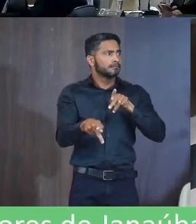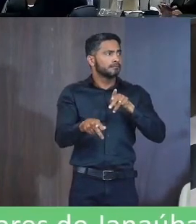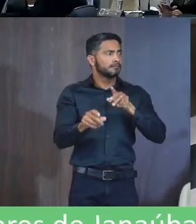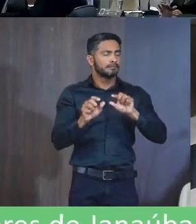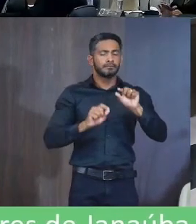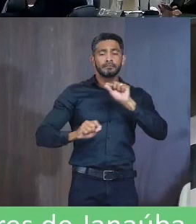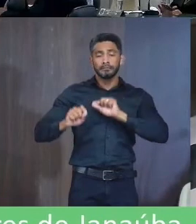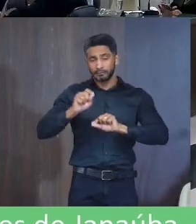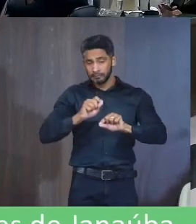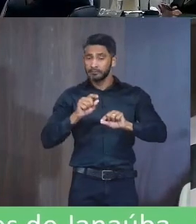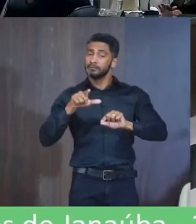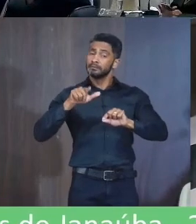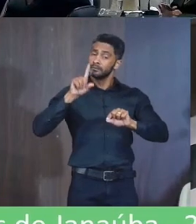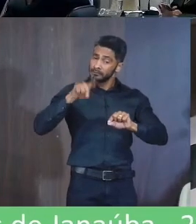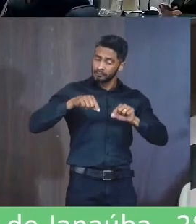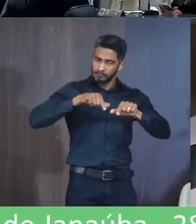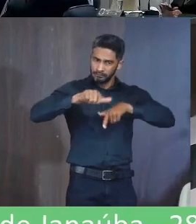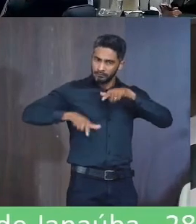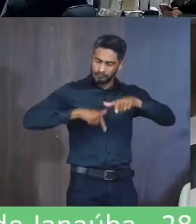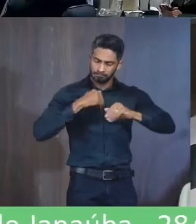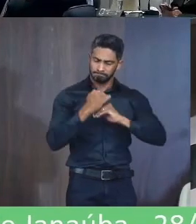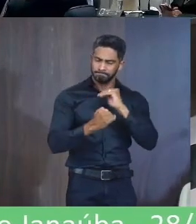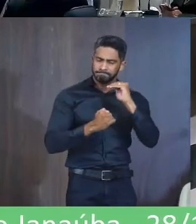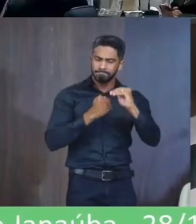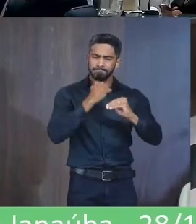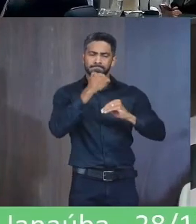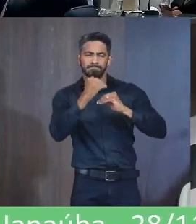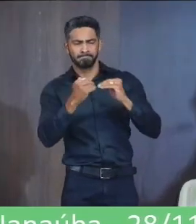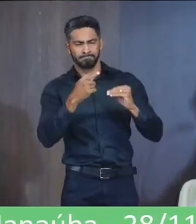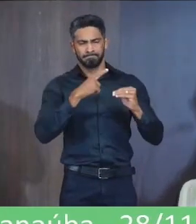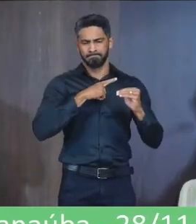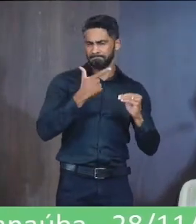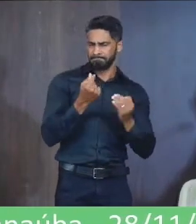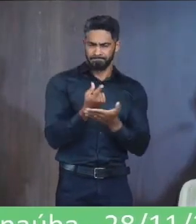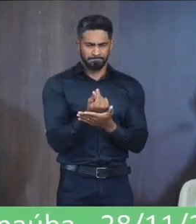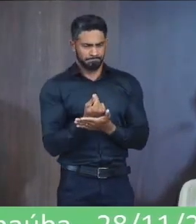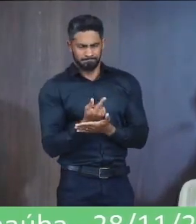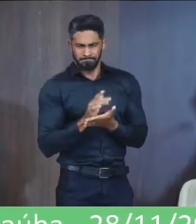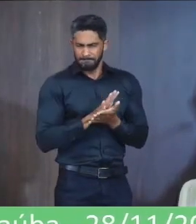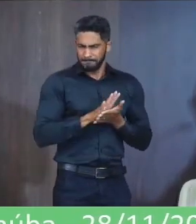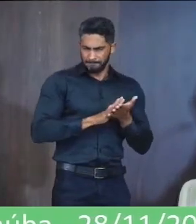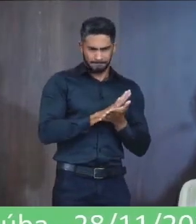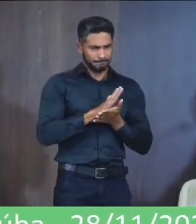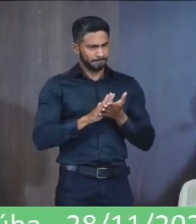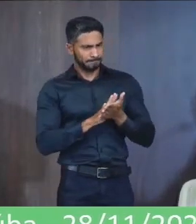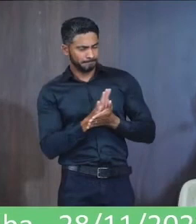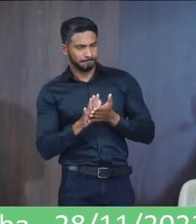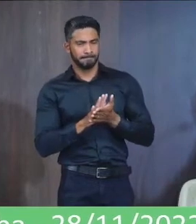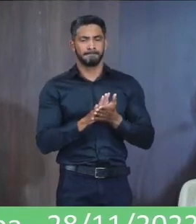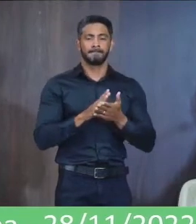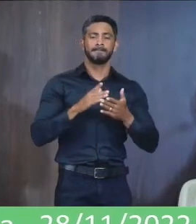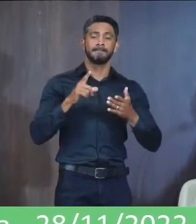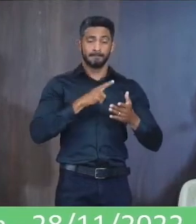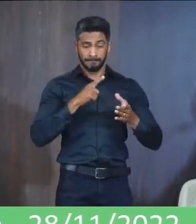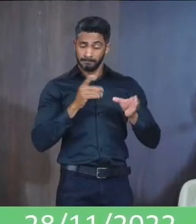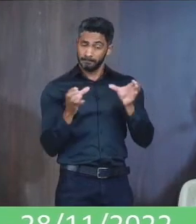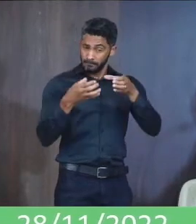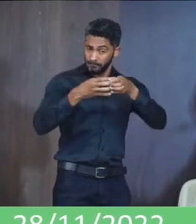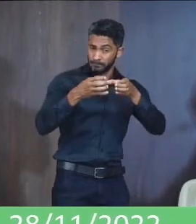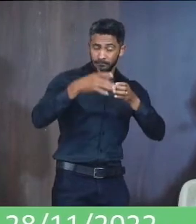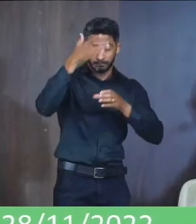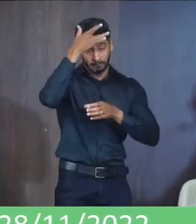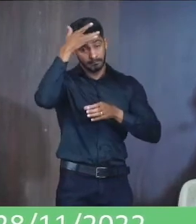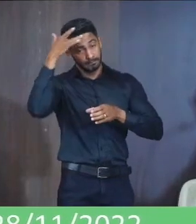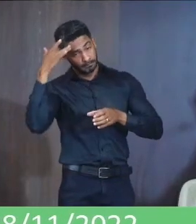são ações São trabalhos desenvolvidos Sem fins lucrativos Através do qual Contempla-se um grupo de pessoas